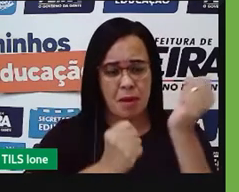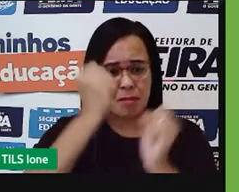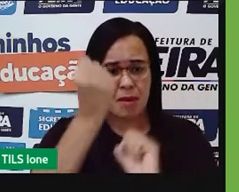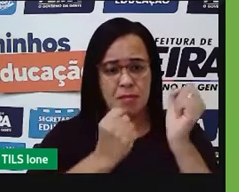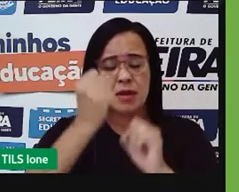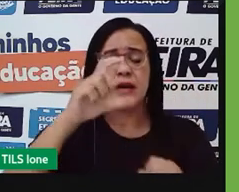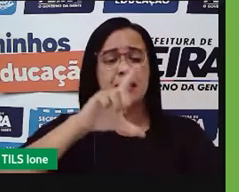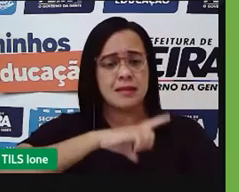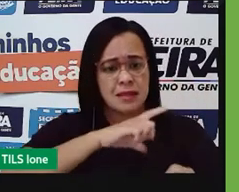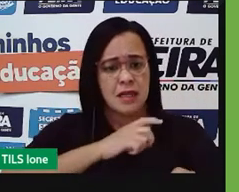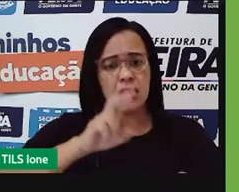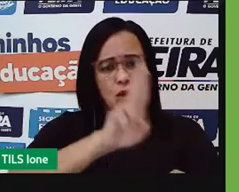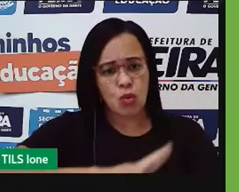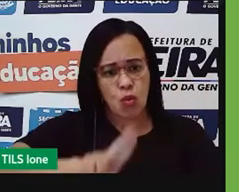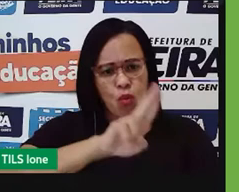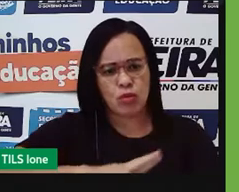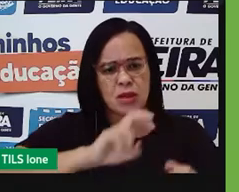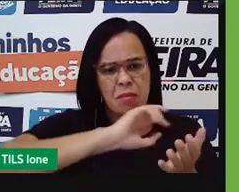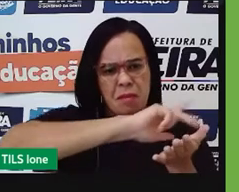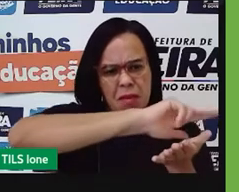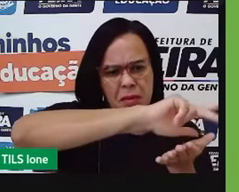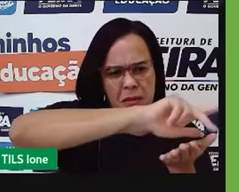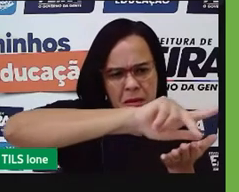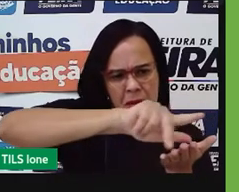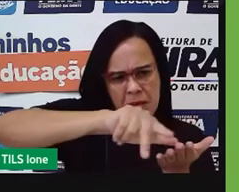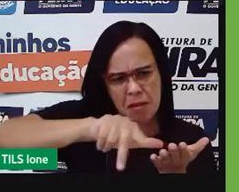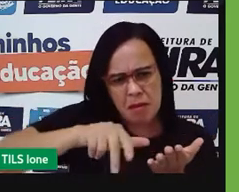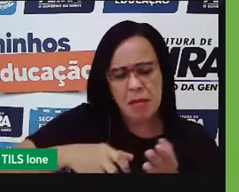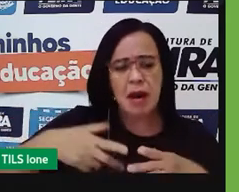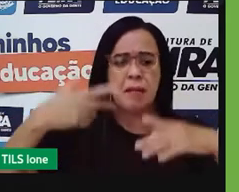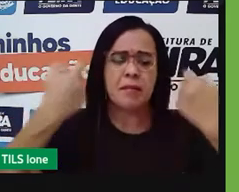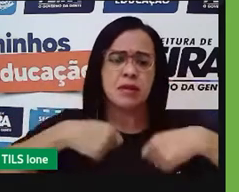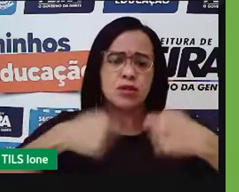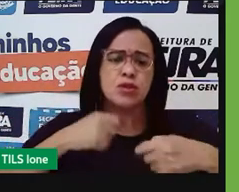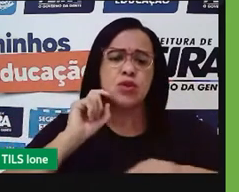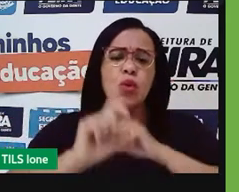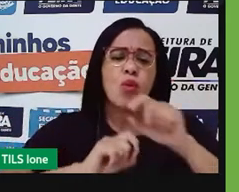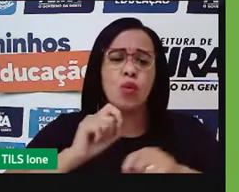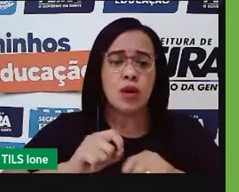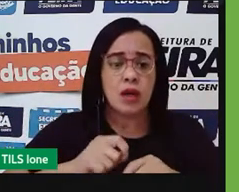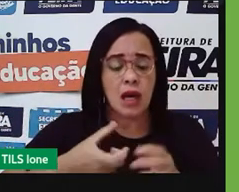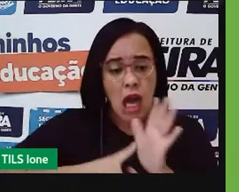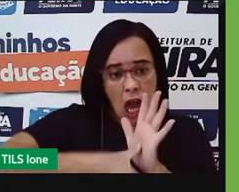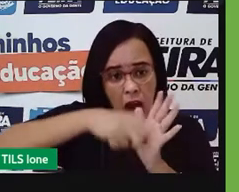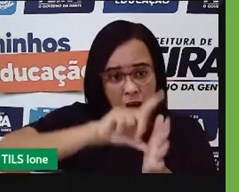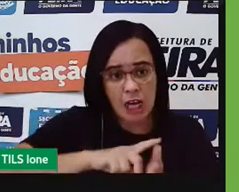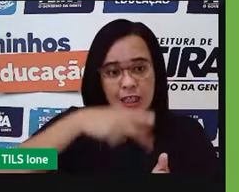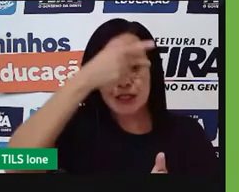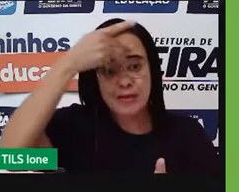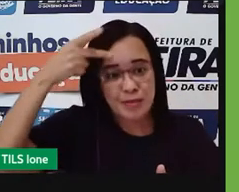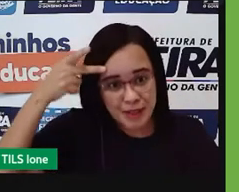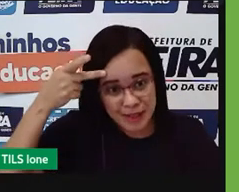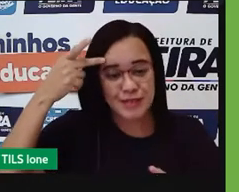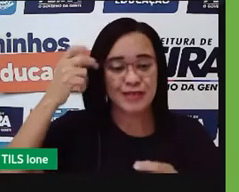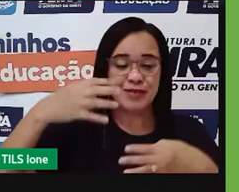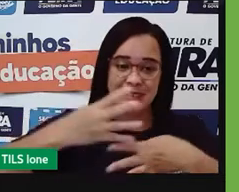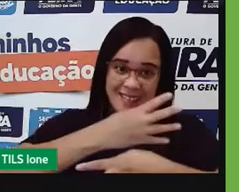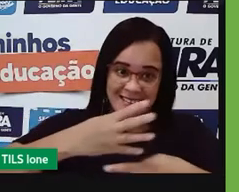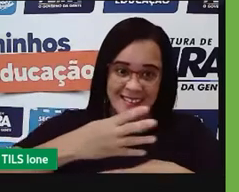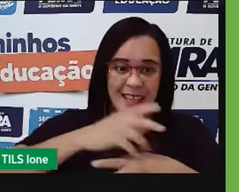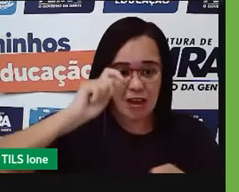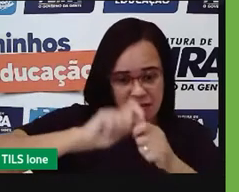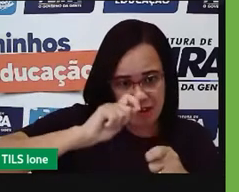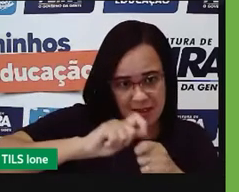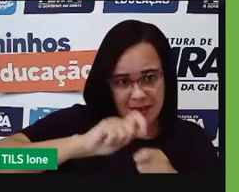usa no campo, né, existe lá no campo, precisou que alguém da cidade também tivesse fabricado. Então, tem essa